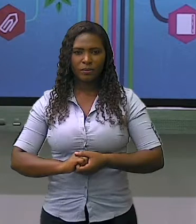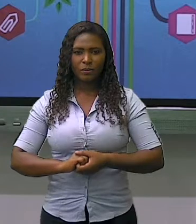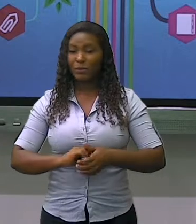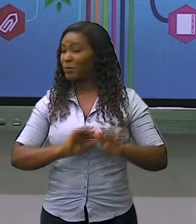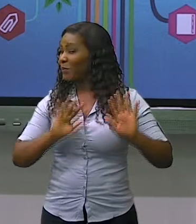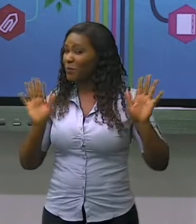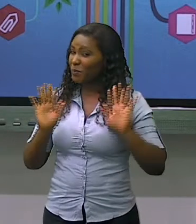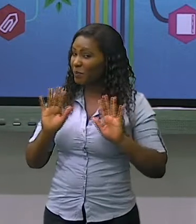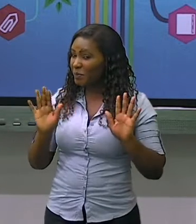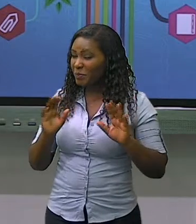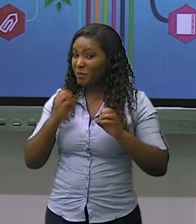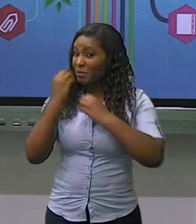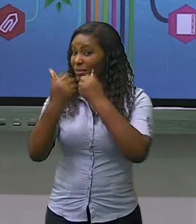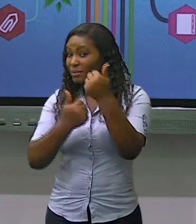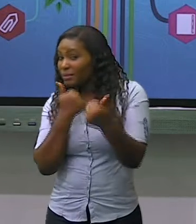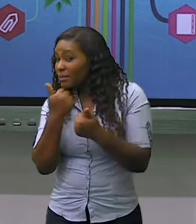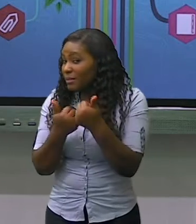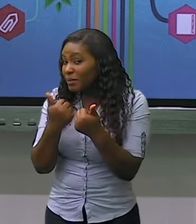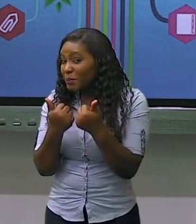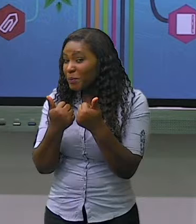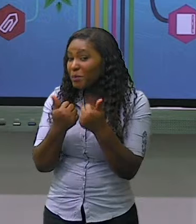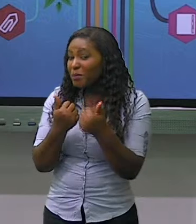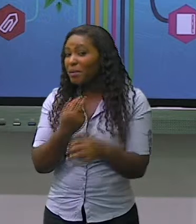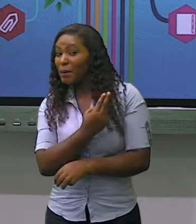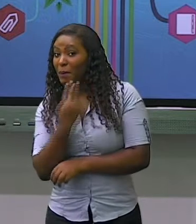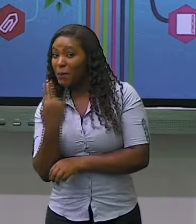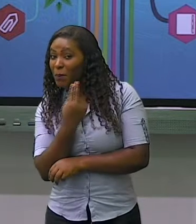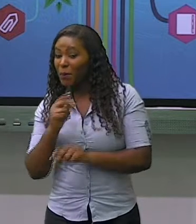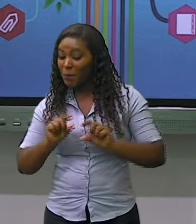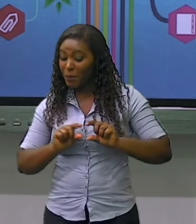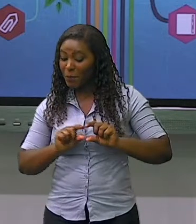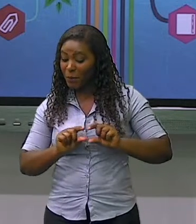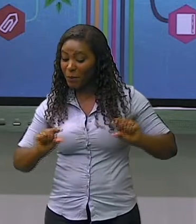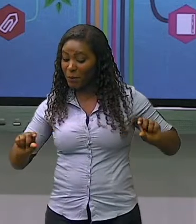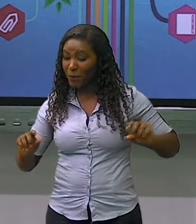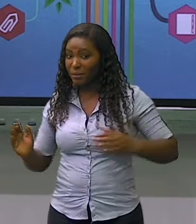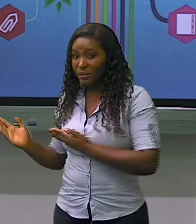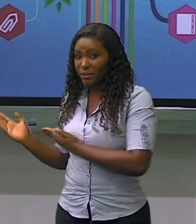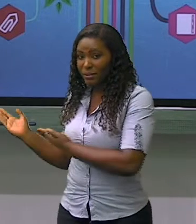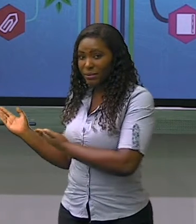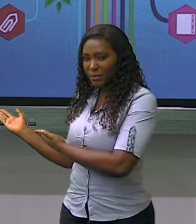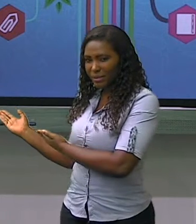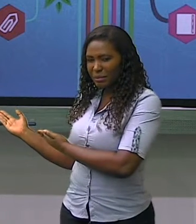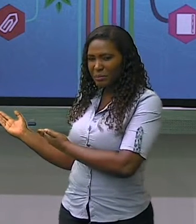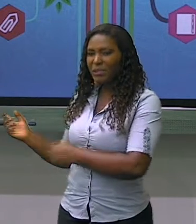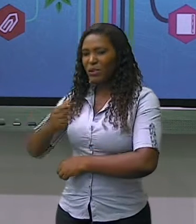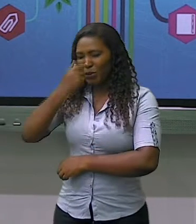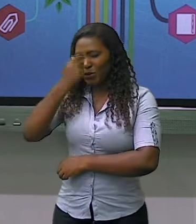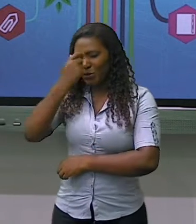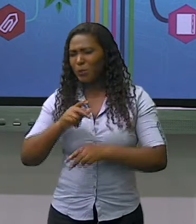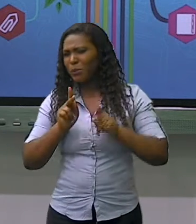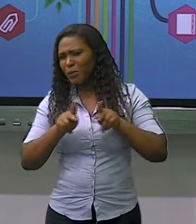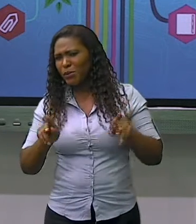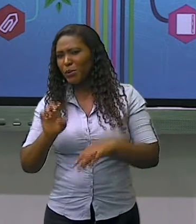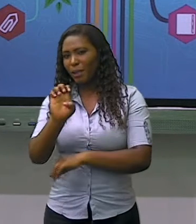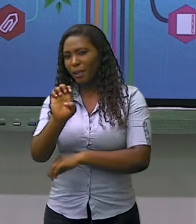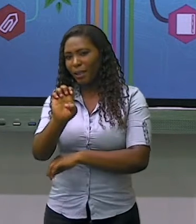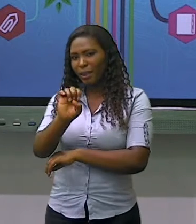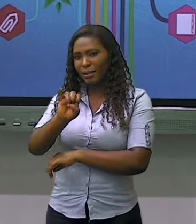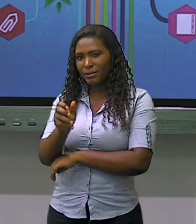Olá, tudo bem? Sou o professor Cristiano Vieira, da Educação de Jovens e Adultos da